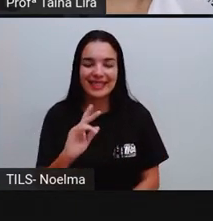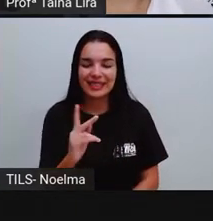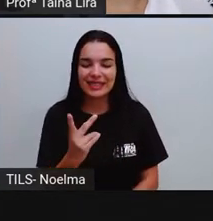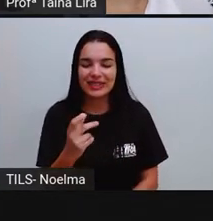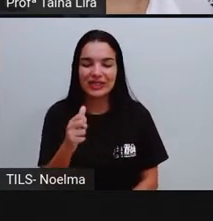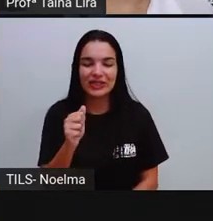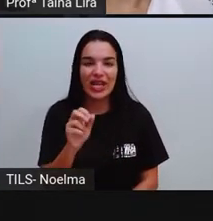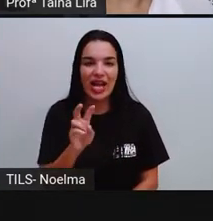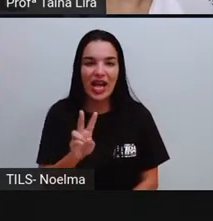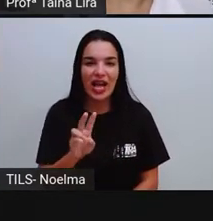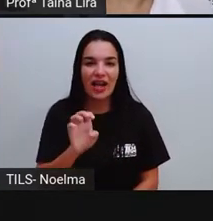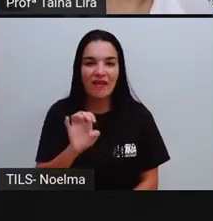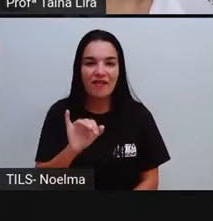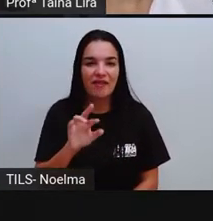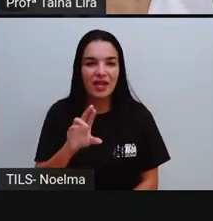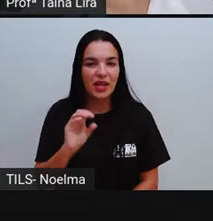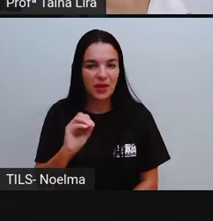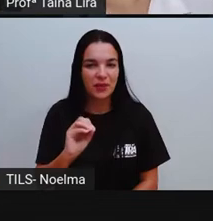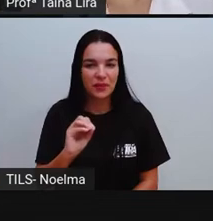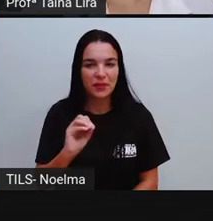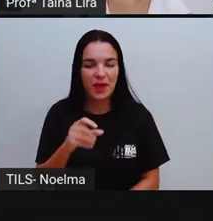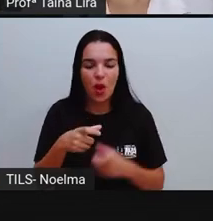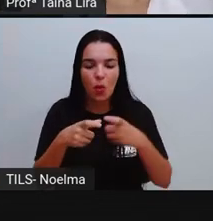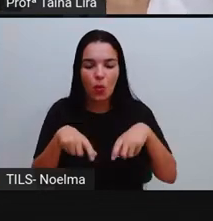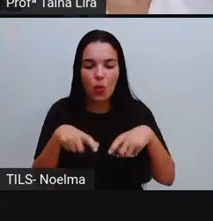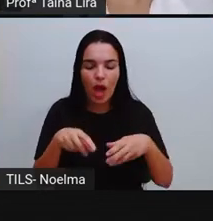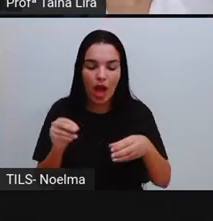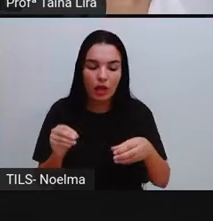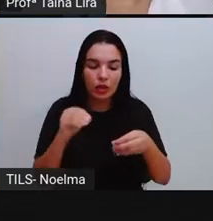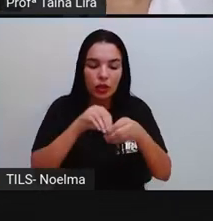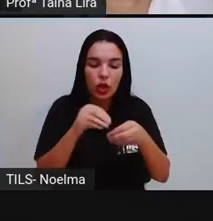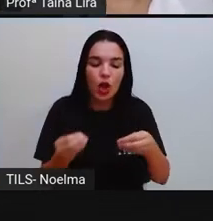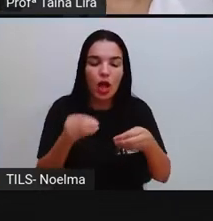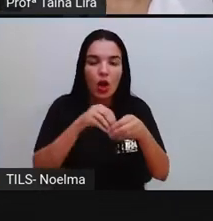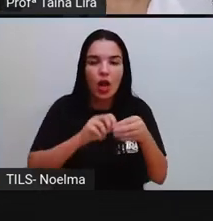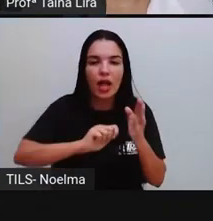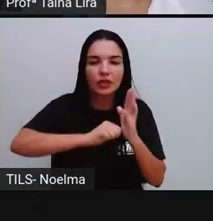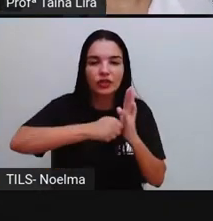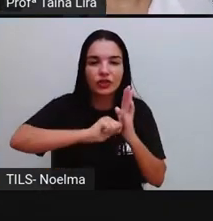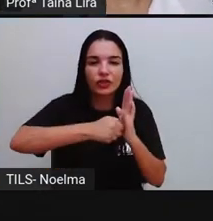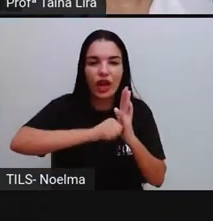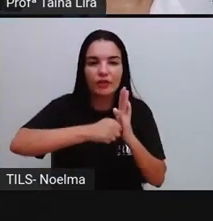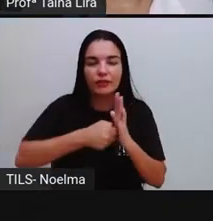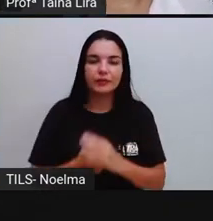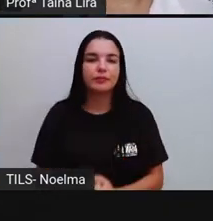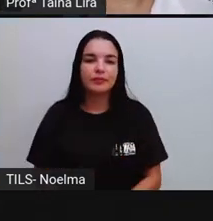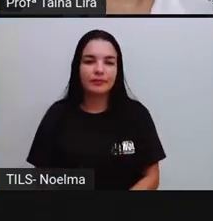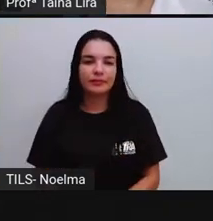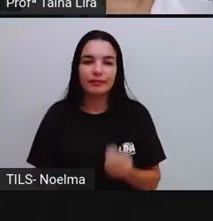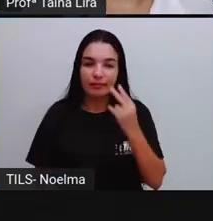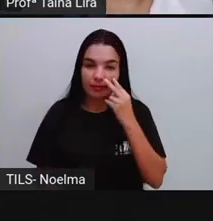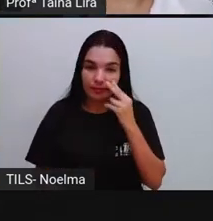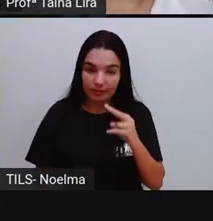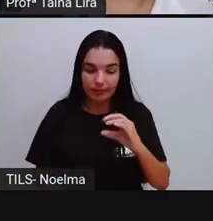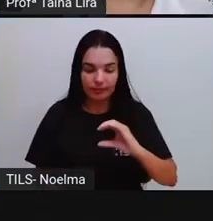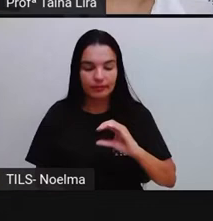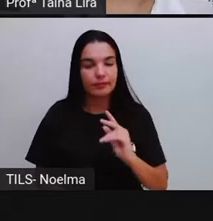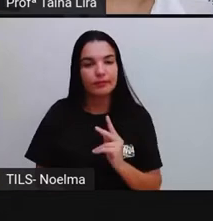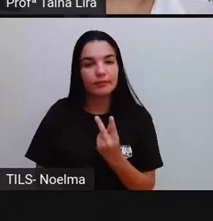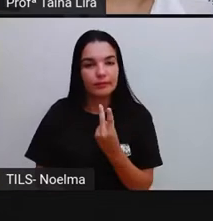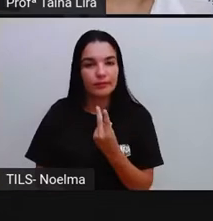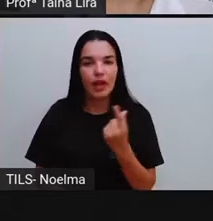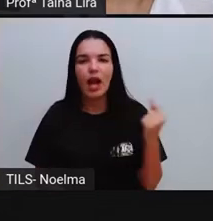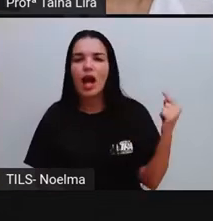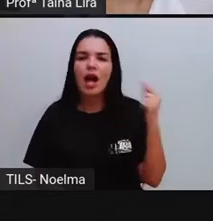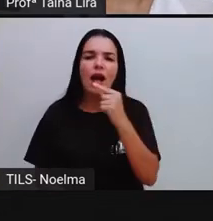Chaveiro, Então, Chaveiro, É escrito, Tá? Com CH, E essa figura